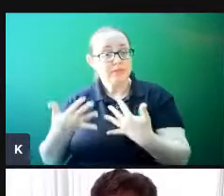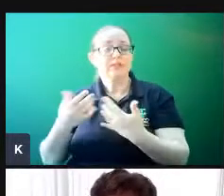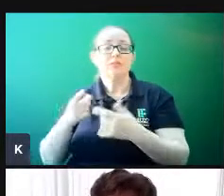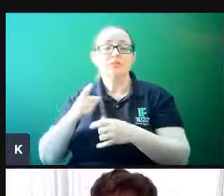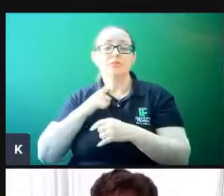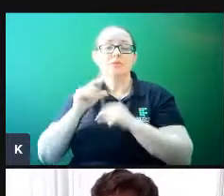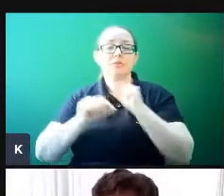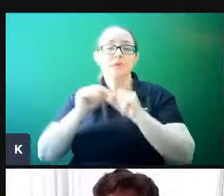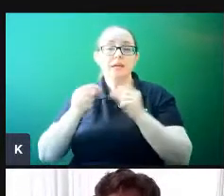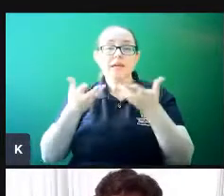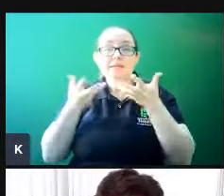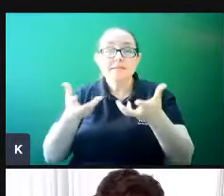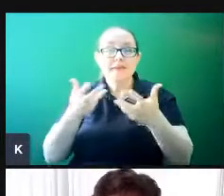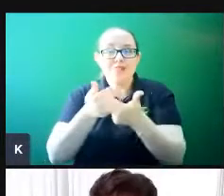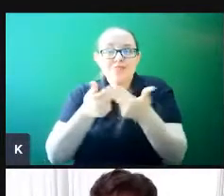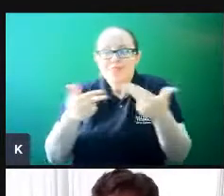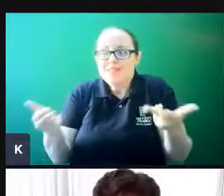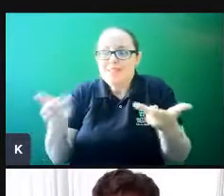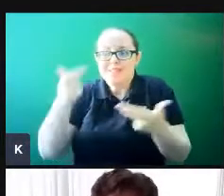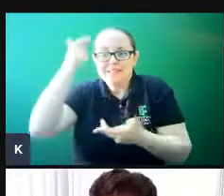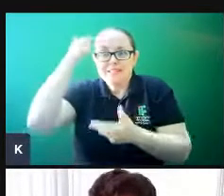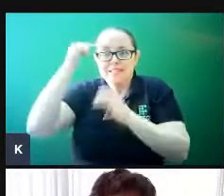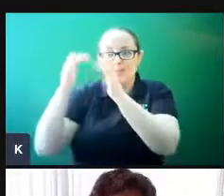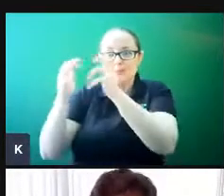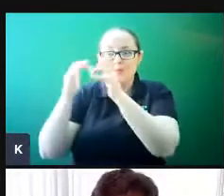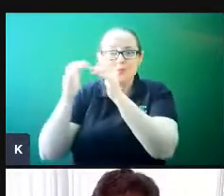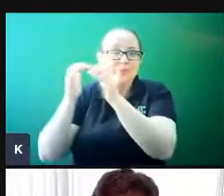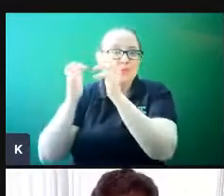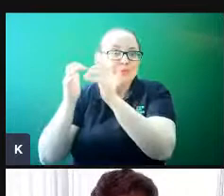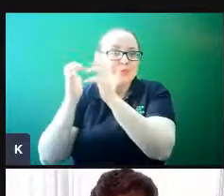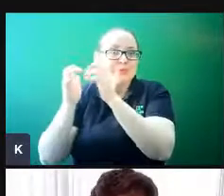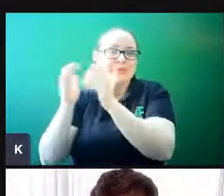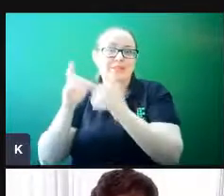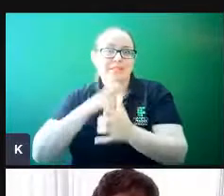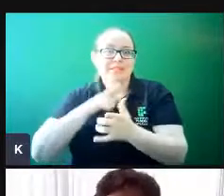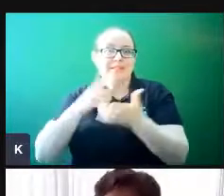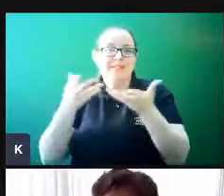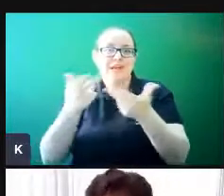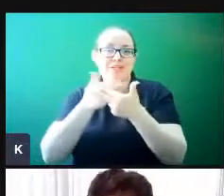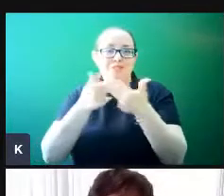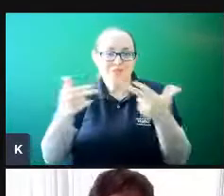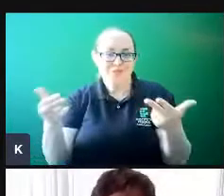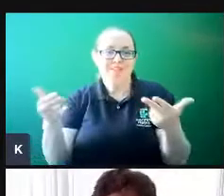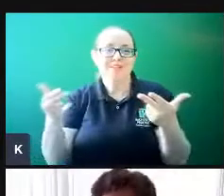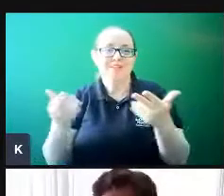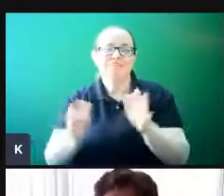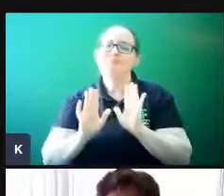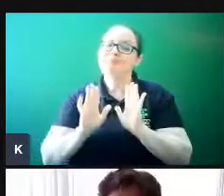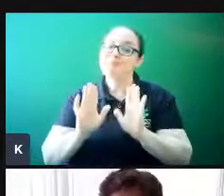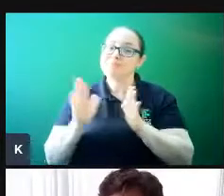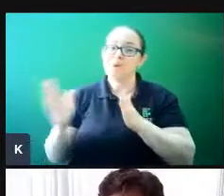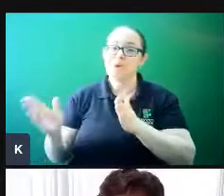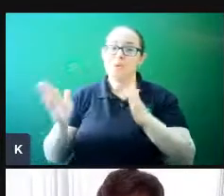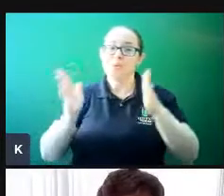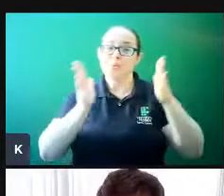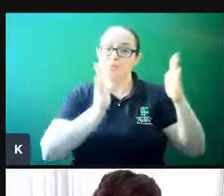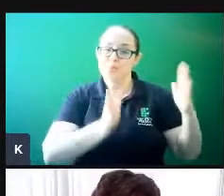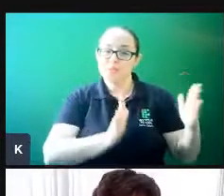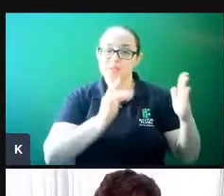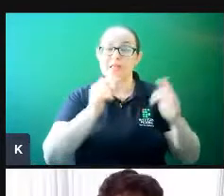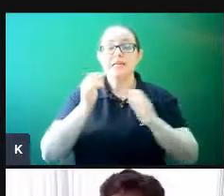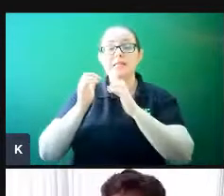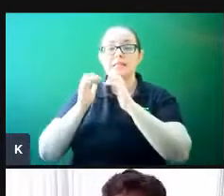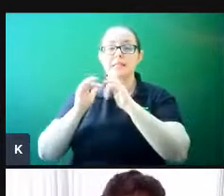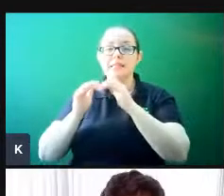querer novidades, né? E aí tem relação com a inovação, é claro. Mas por outro lado, nosso cérebro